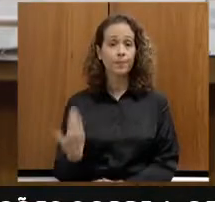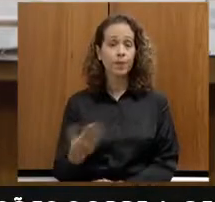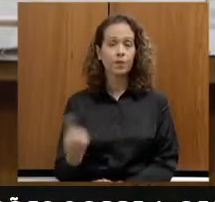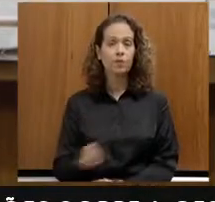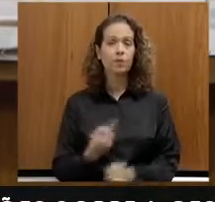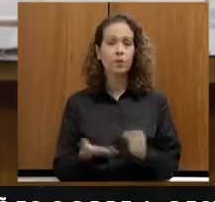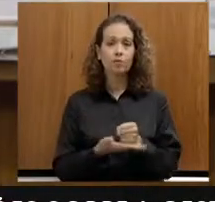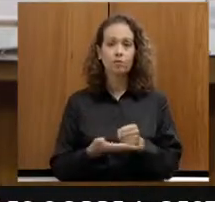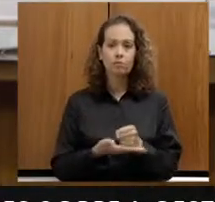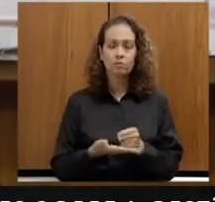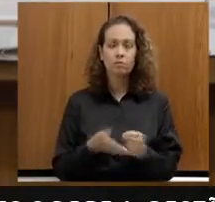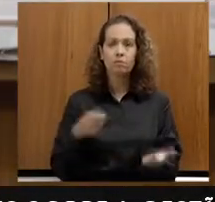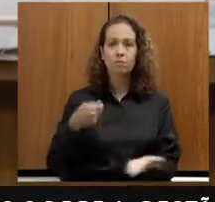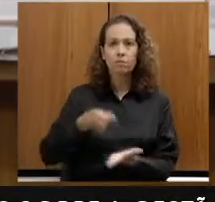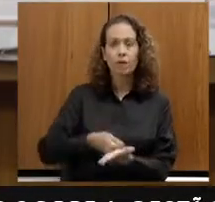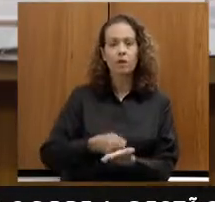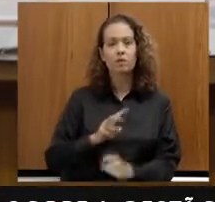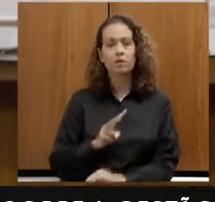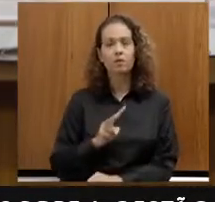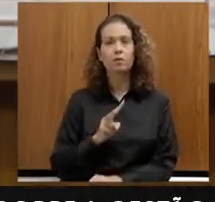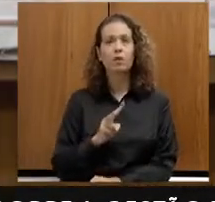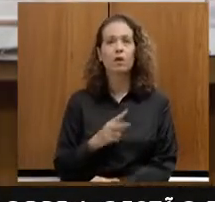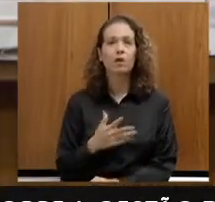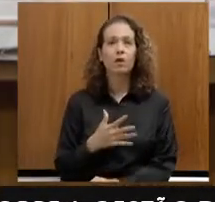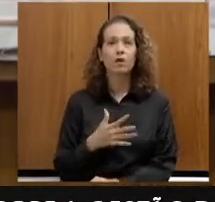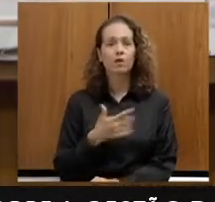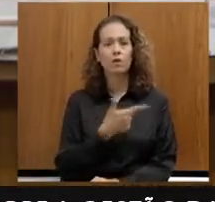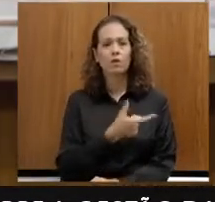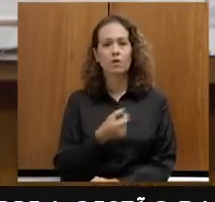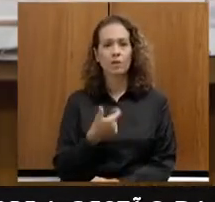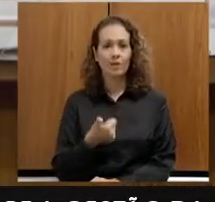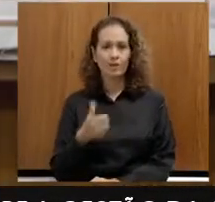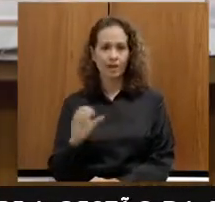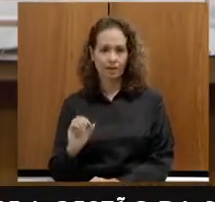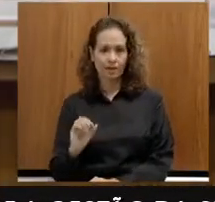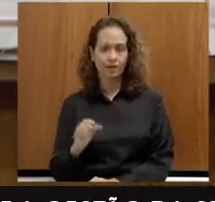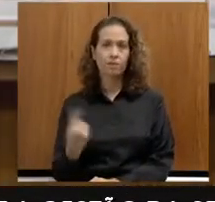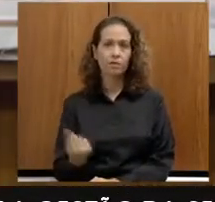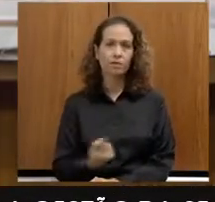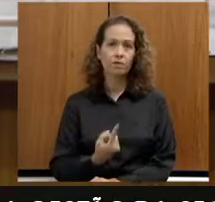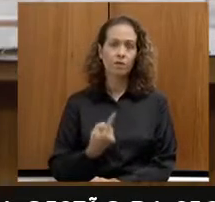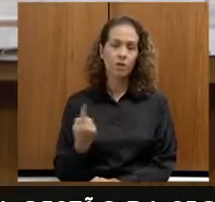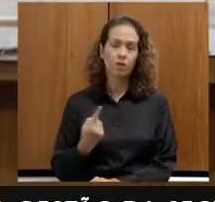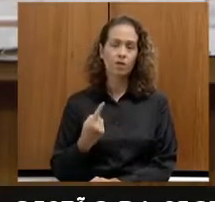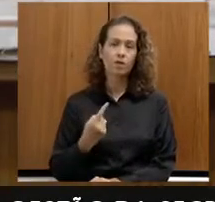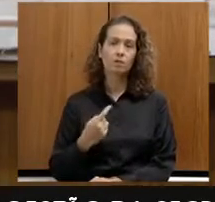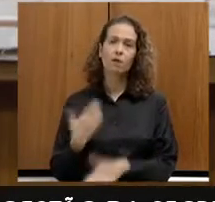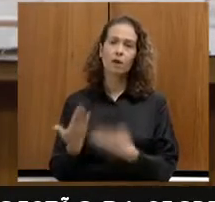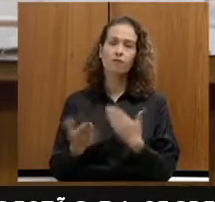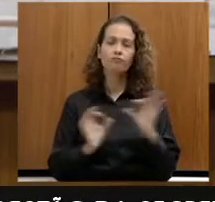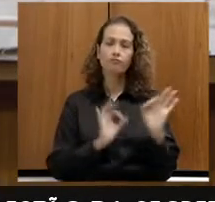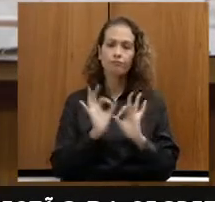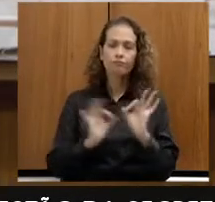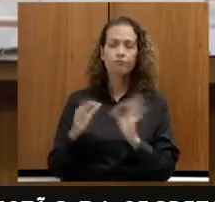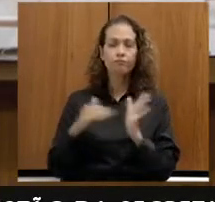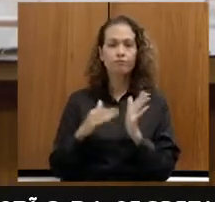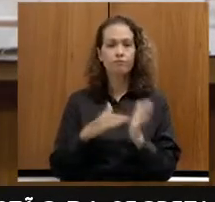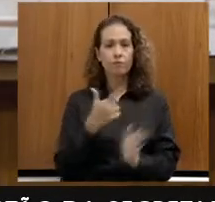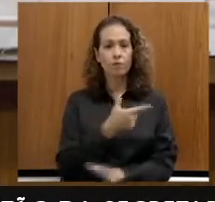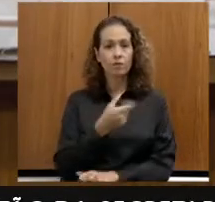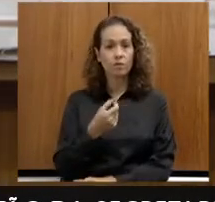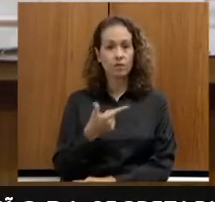que paga até hoje é uma base de 2010. Nós vamos atualizar essa base até 2020 e é 2